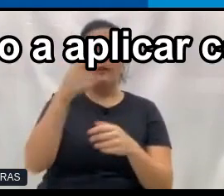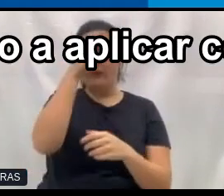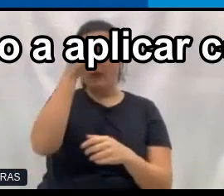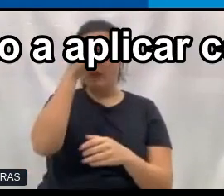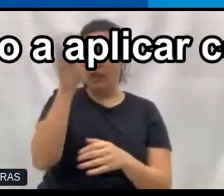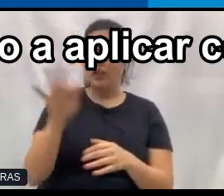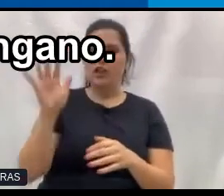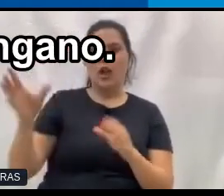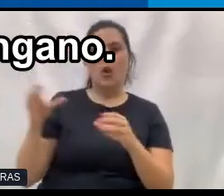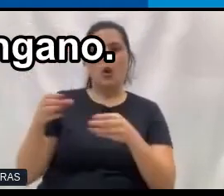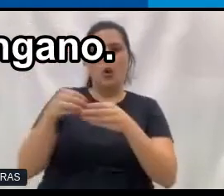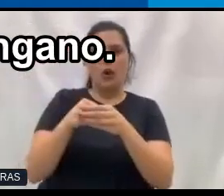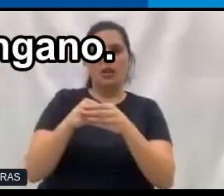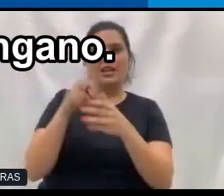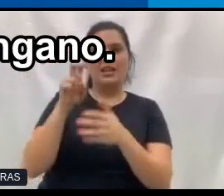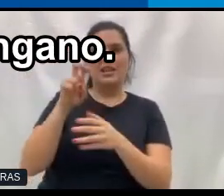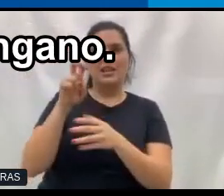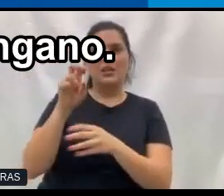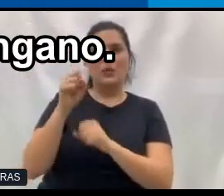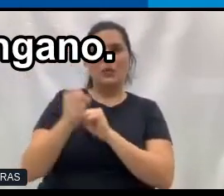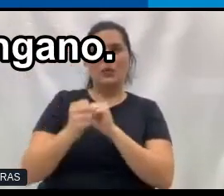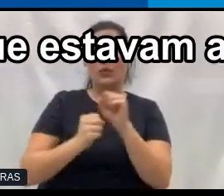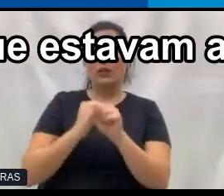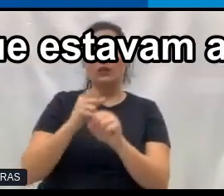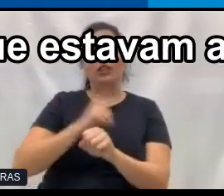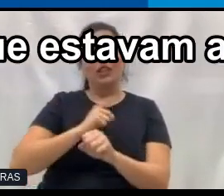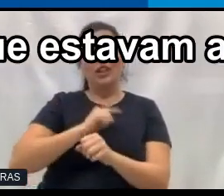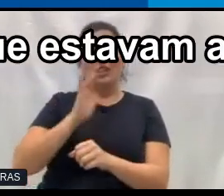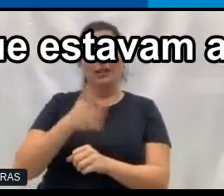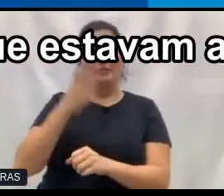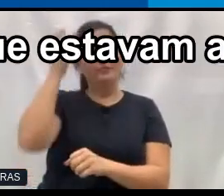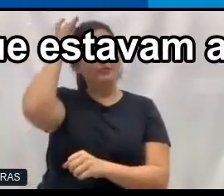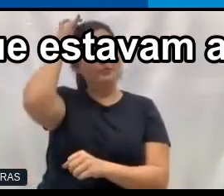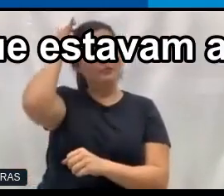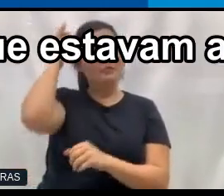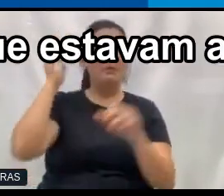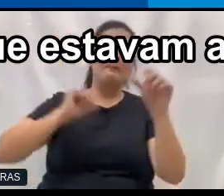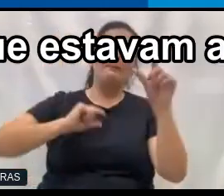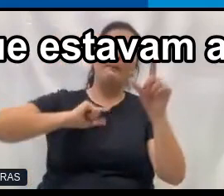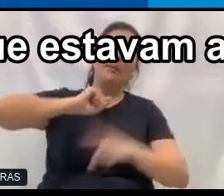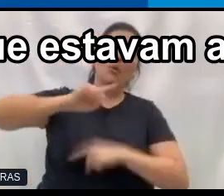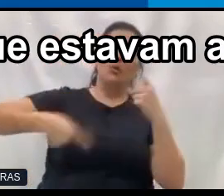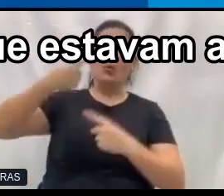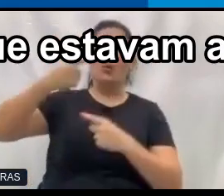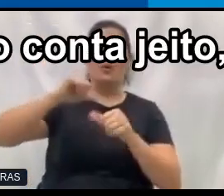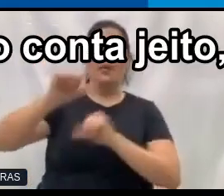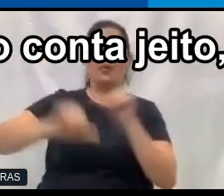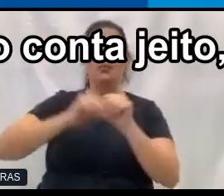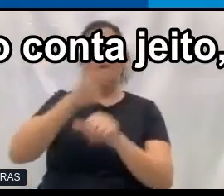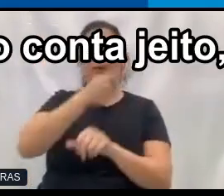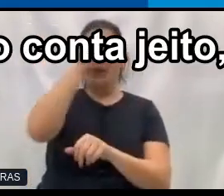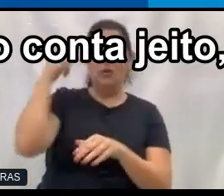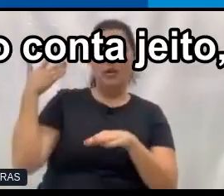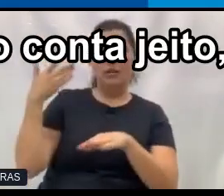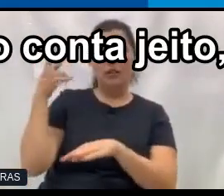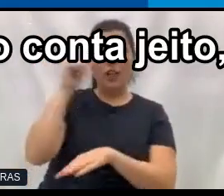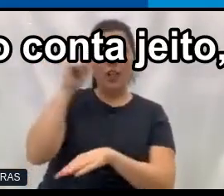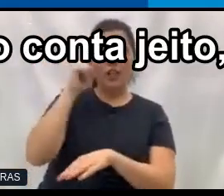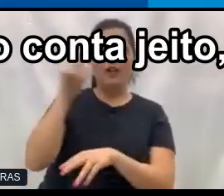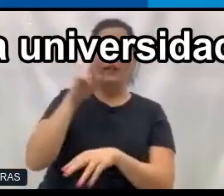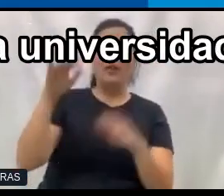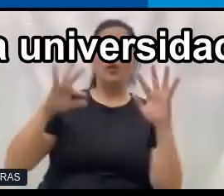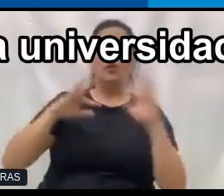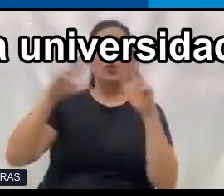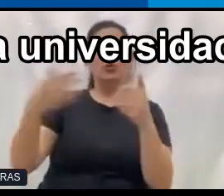aplicar cotas há cinco anos, se eu não me engano. Mudou completamente as pessoas que estavam ali no meu dia a dia. Eu vi gente de tudo